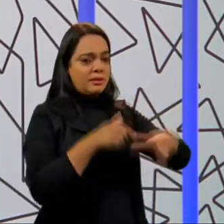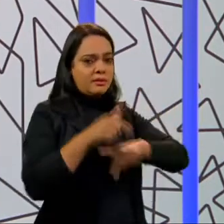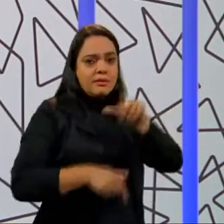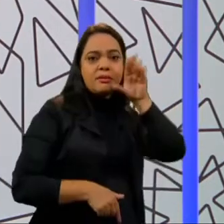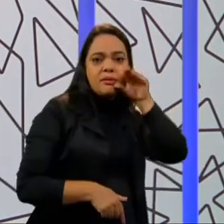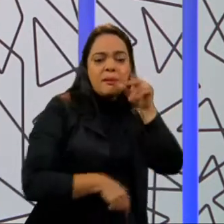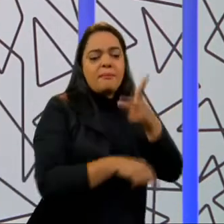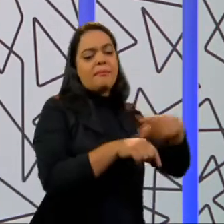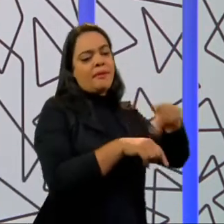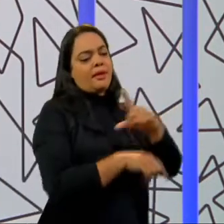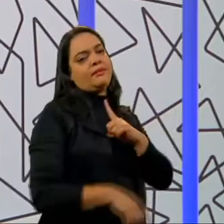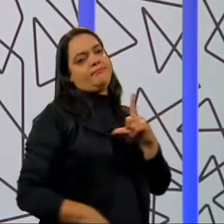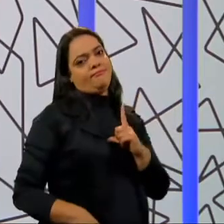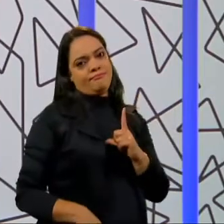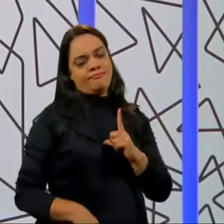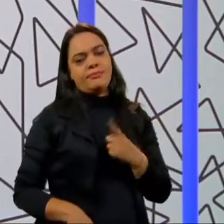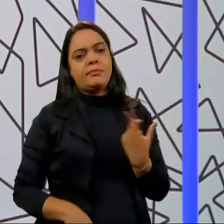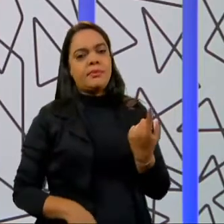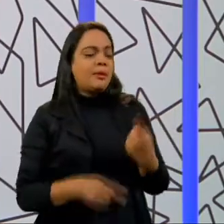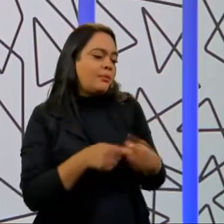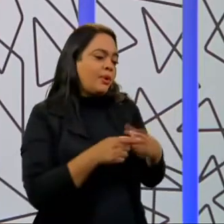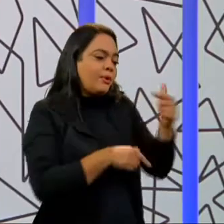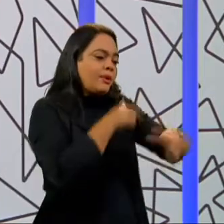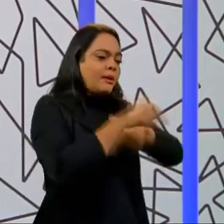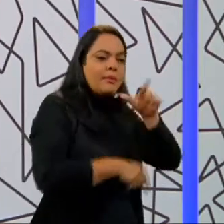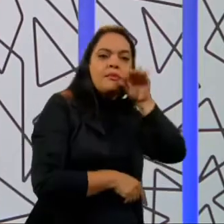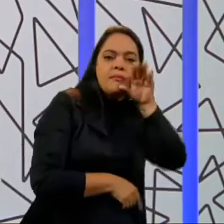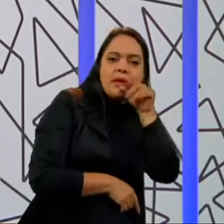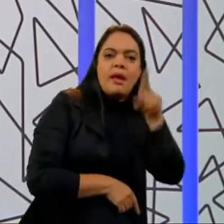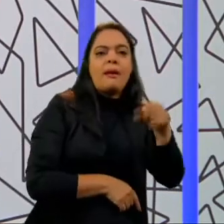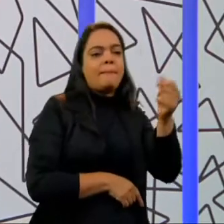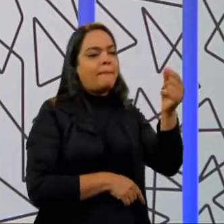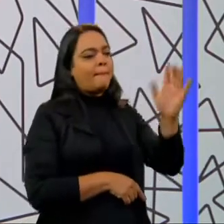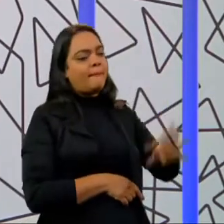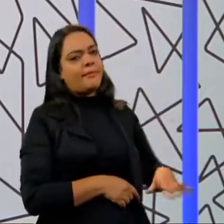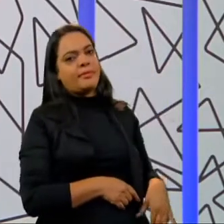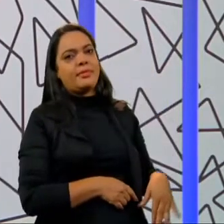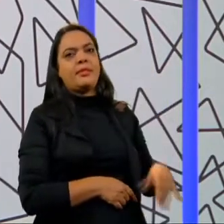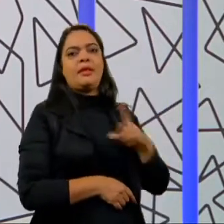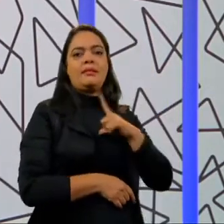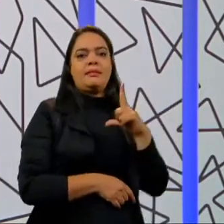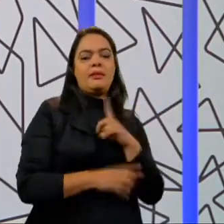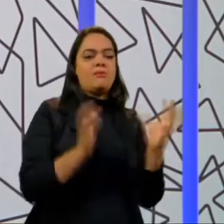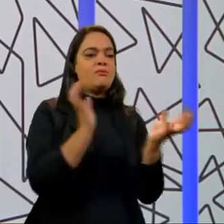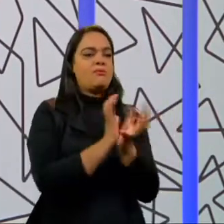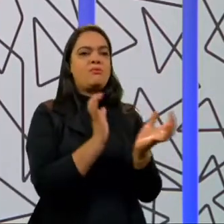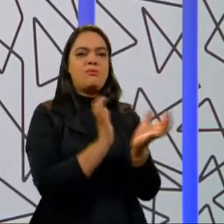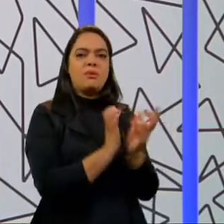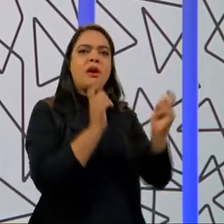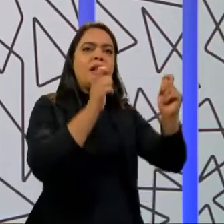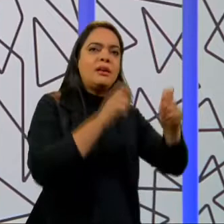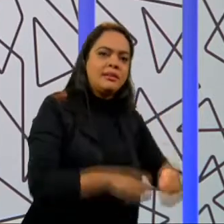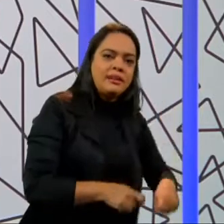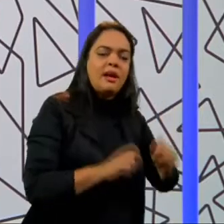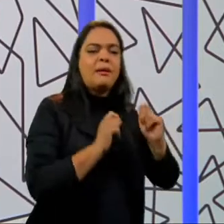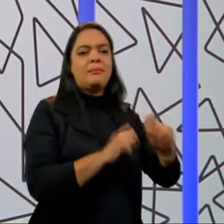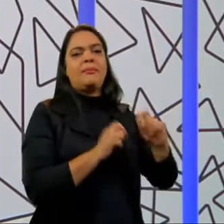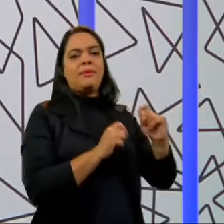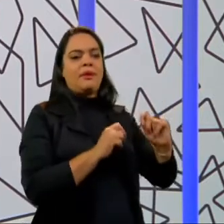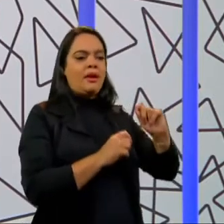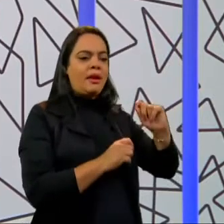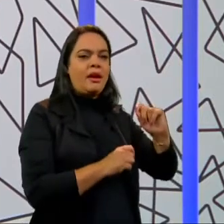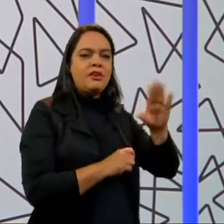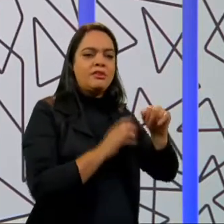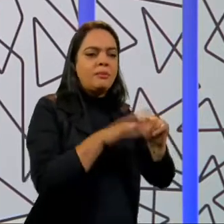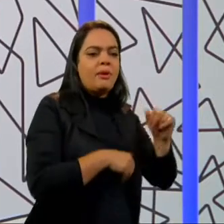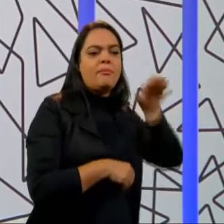E, devido ao serviço doméstico ser tão barato no país, nós temos uma classe média que é capaz de contratar trabalhadores domésticos para as suas próprias casas.